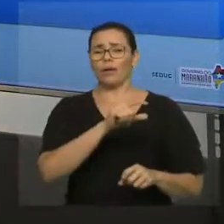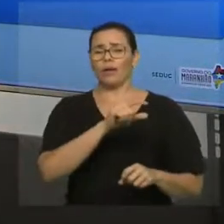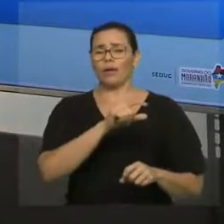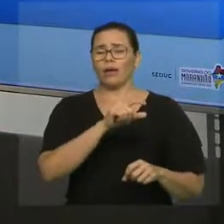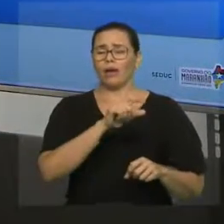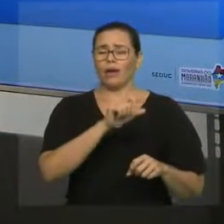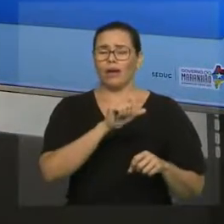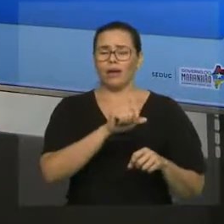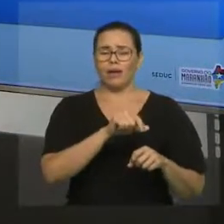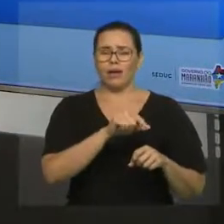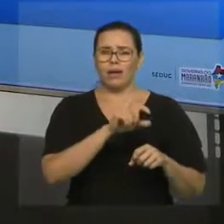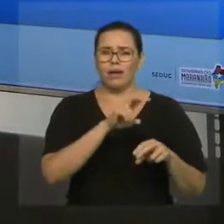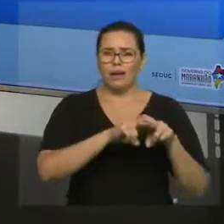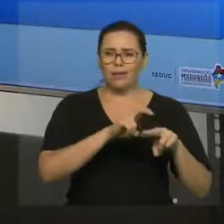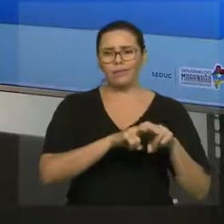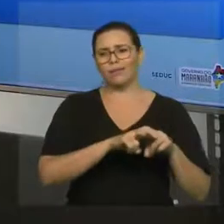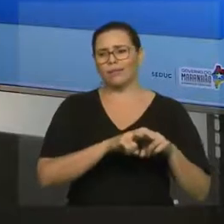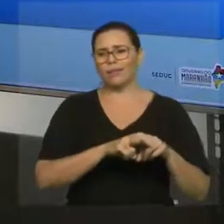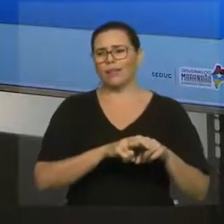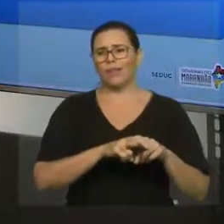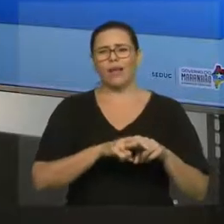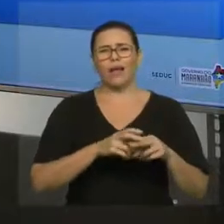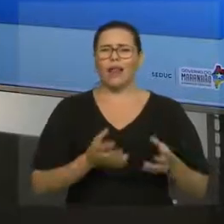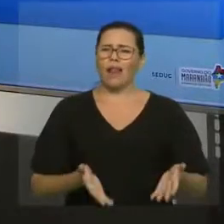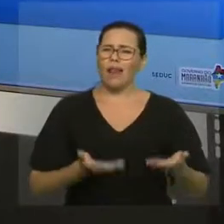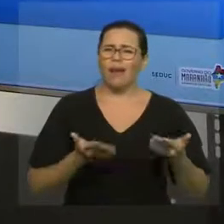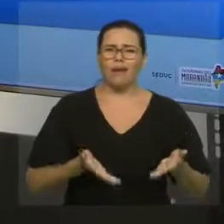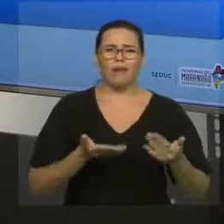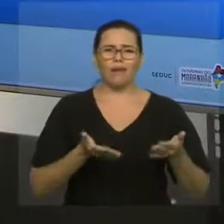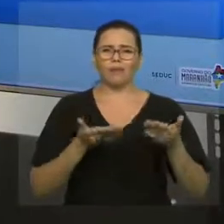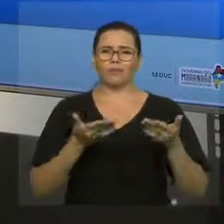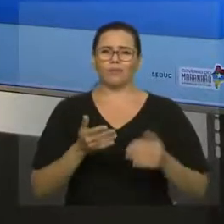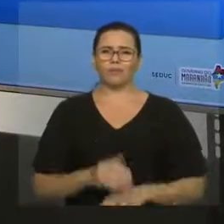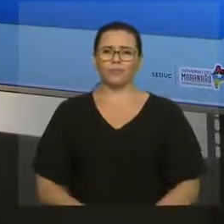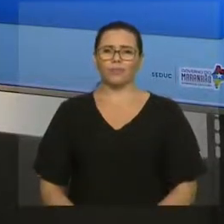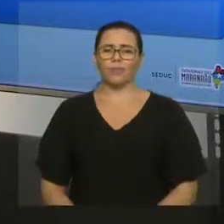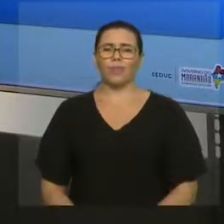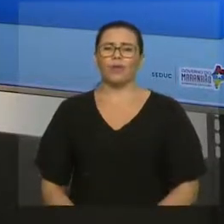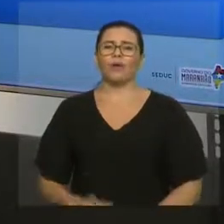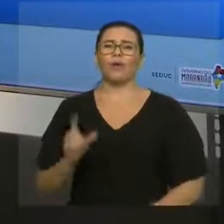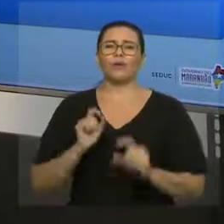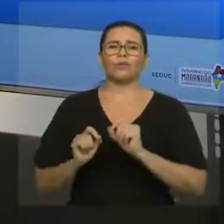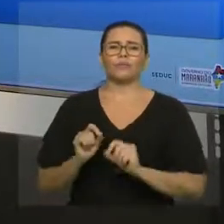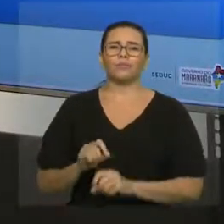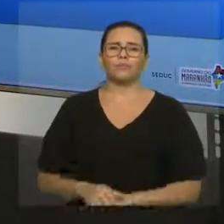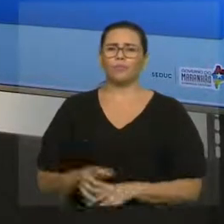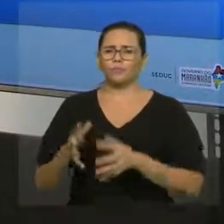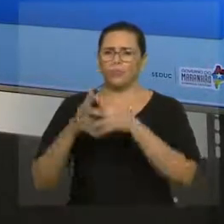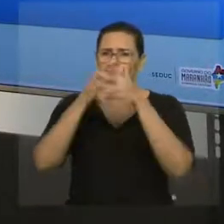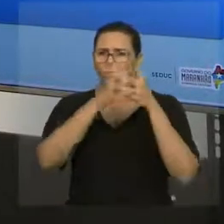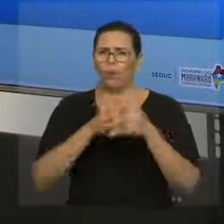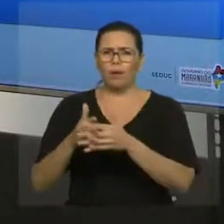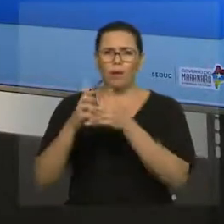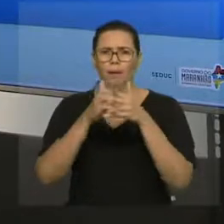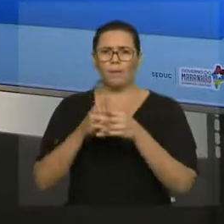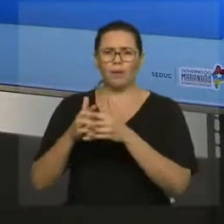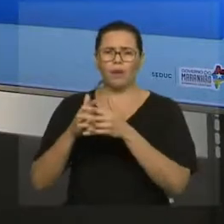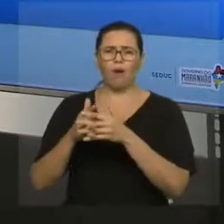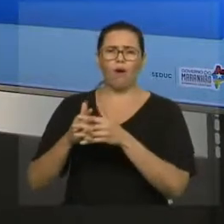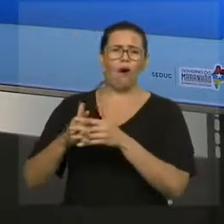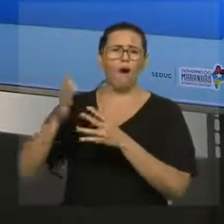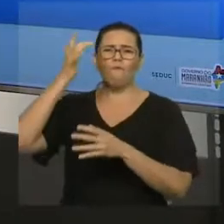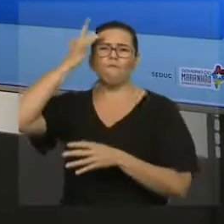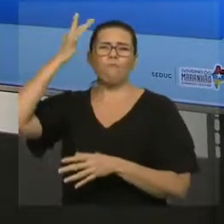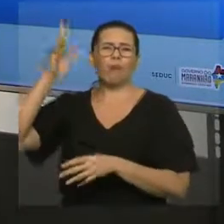mais fácil? É eu parar um caminhão cheio de cimento, etc., ou eu parar um carro pequeno, ambos com a mesma